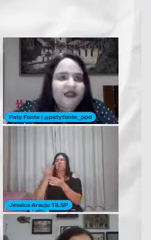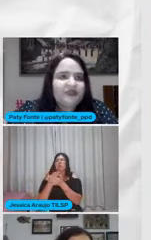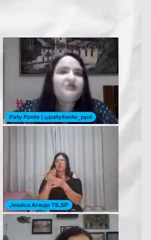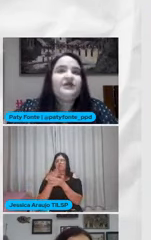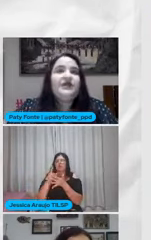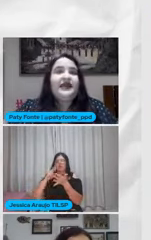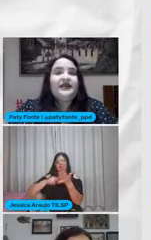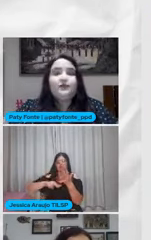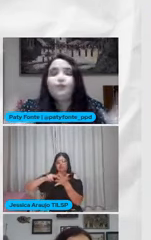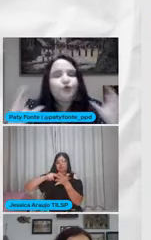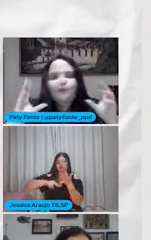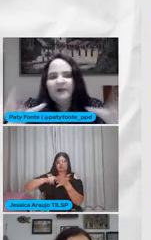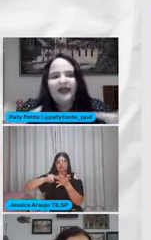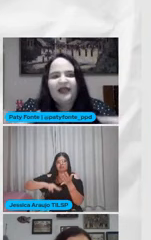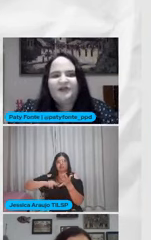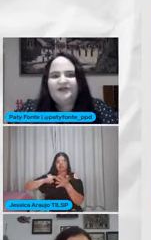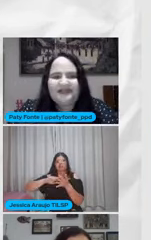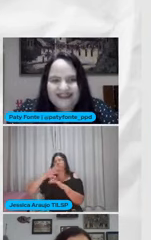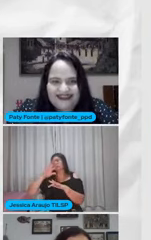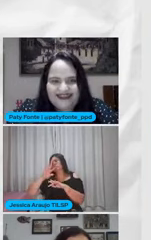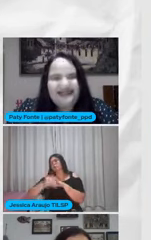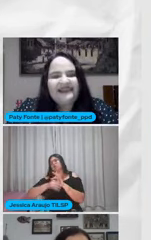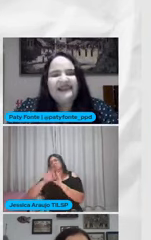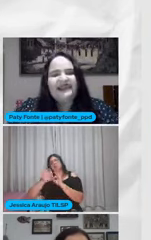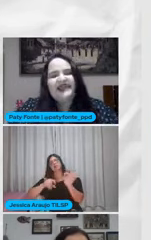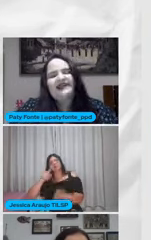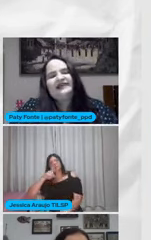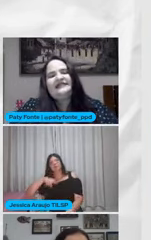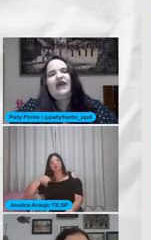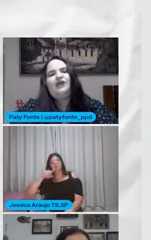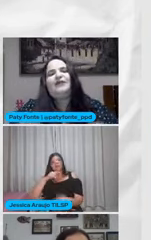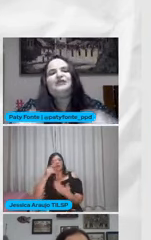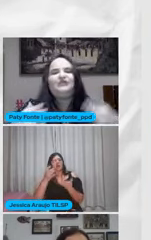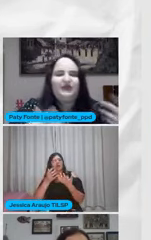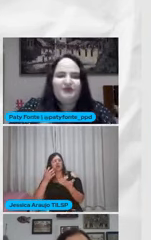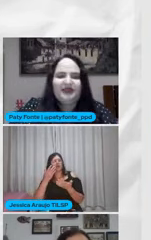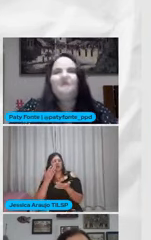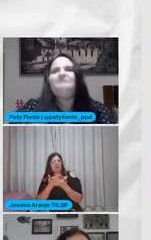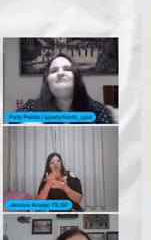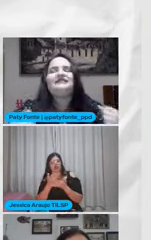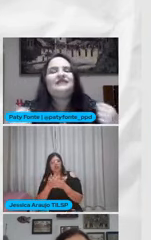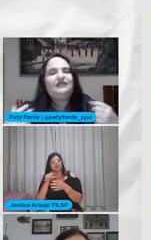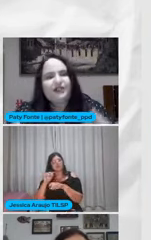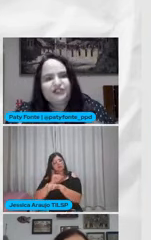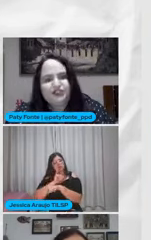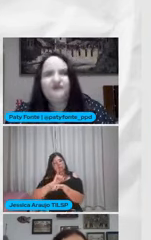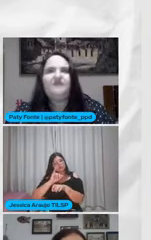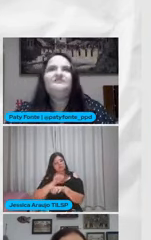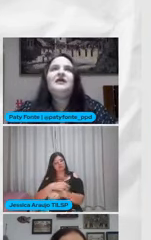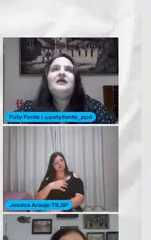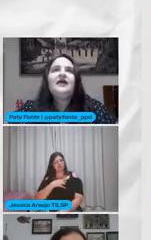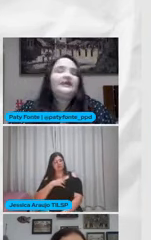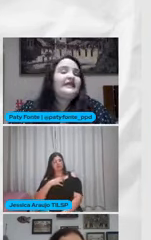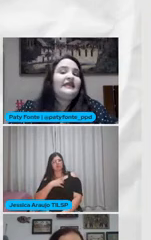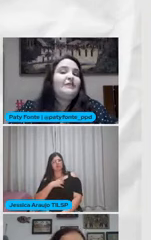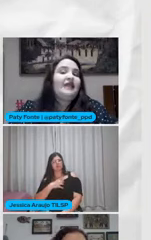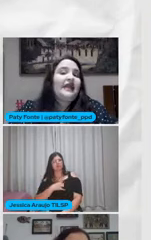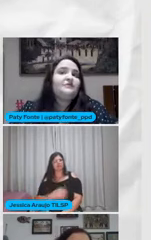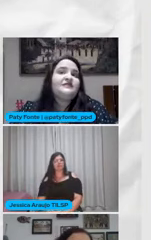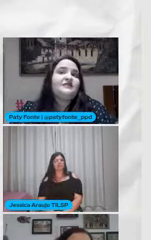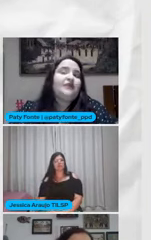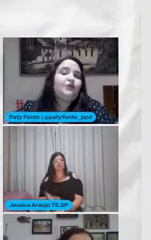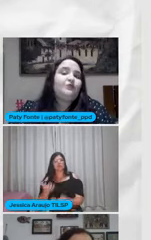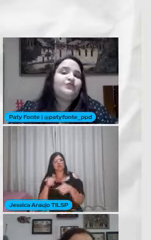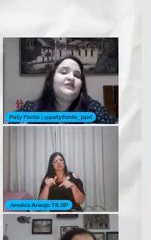leituras Tudo preparado pra você Que quer essa aula mais dinâmica Mais significativa Que quer